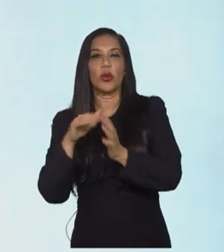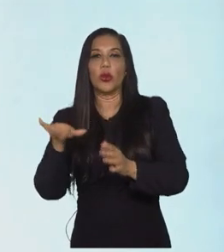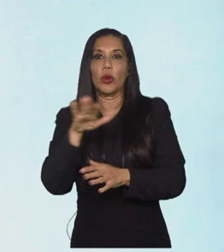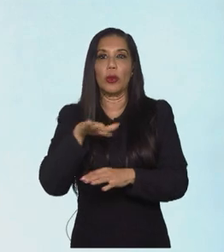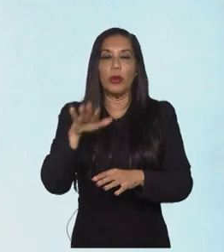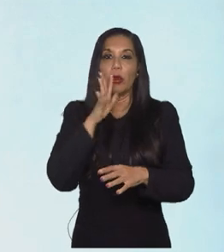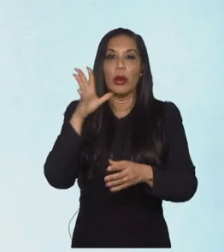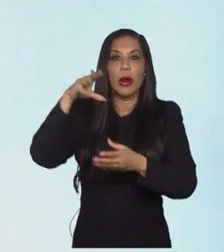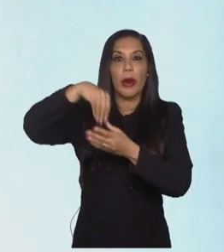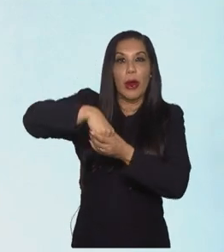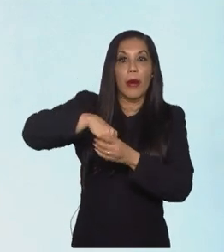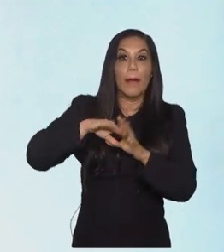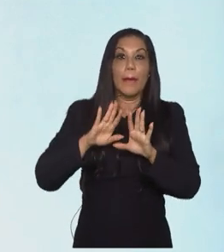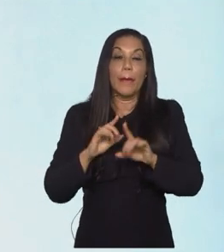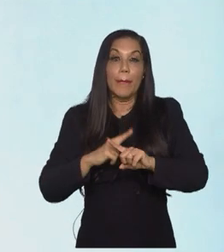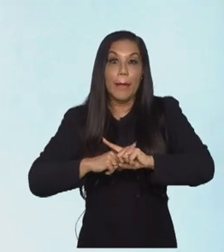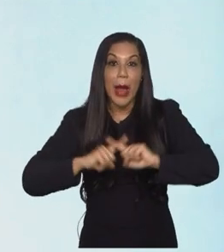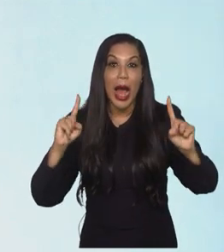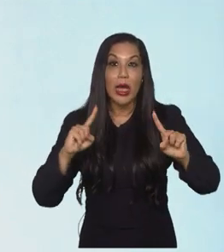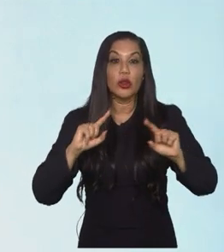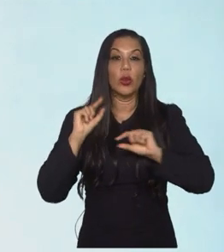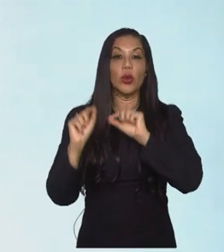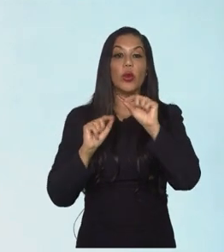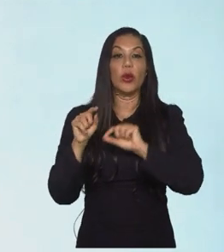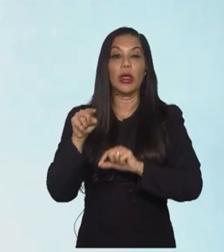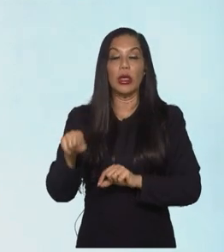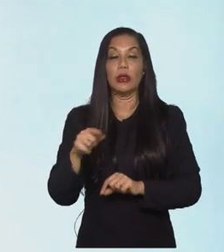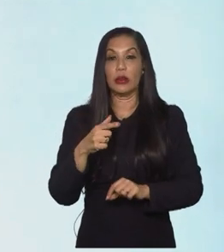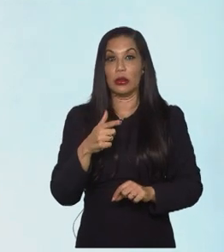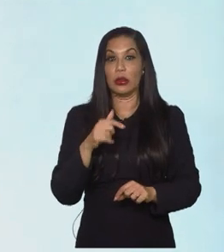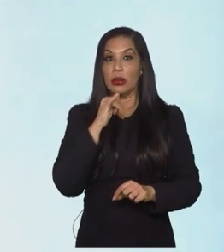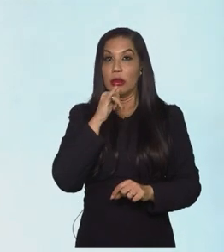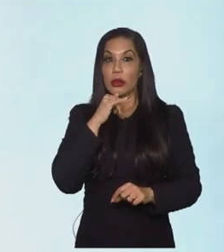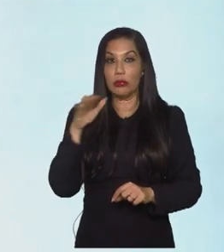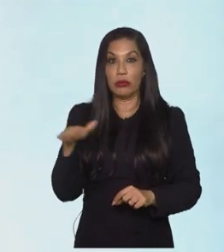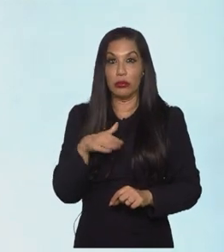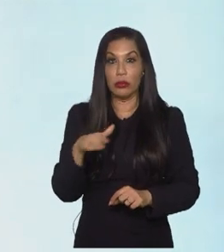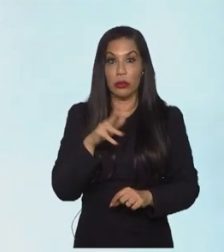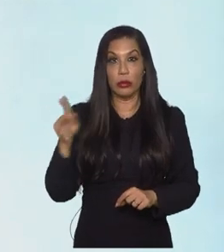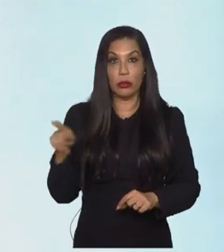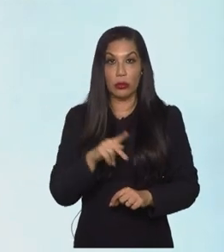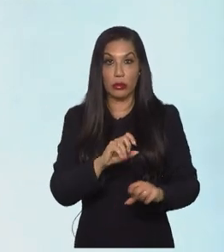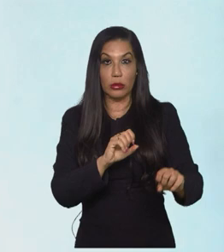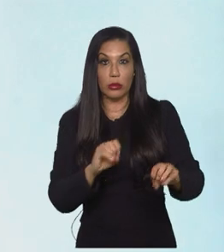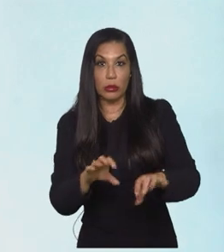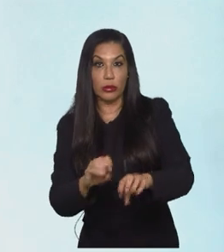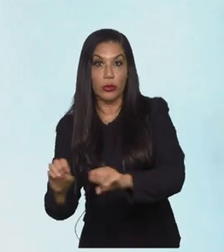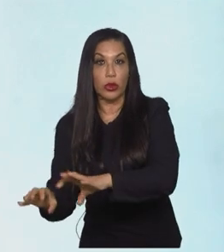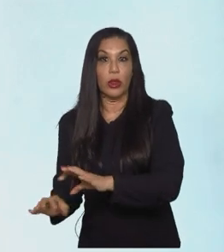mais encorpado, o Randy Waldron, ele geralmente mexe um pouco nessas peças,